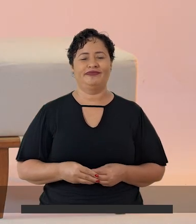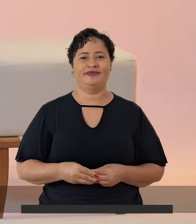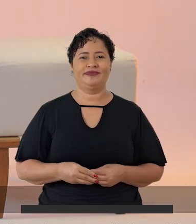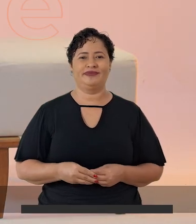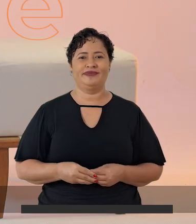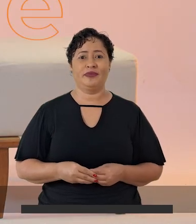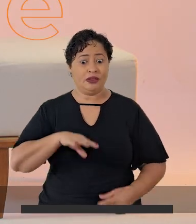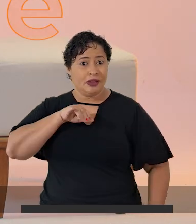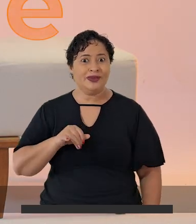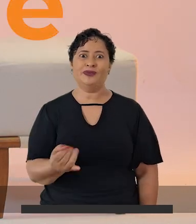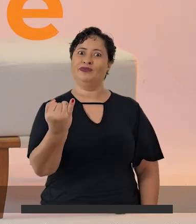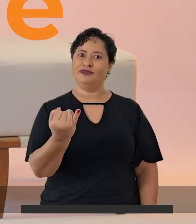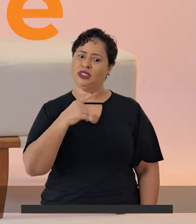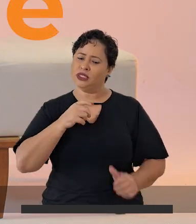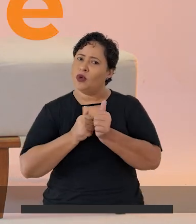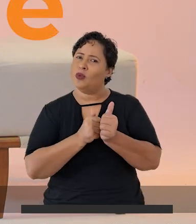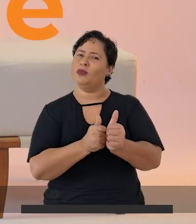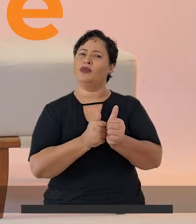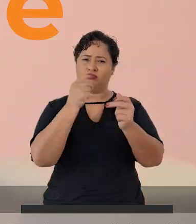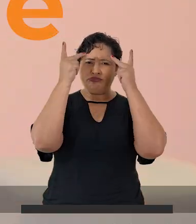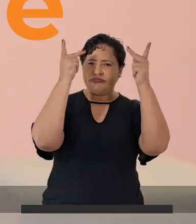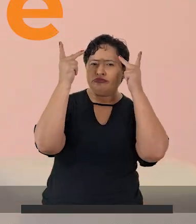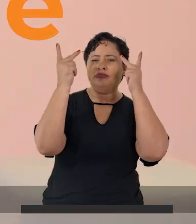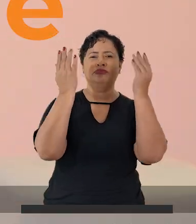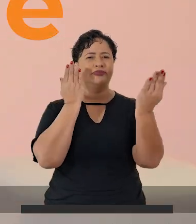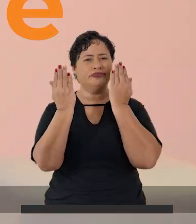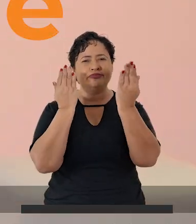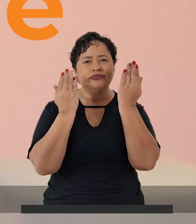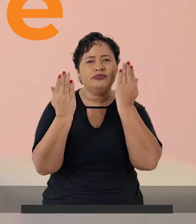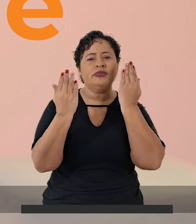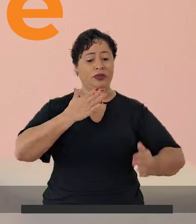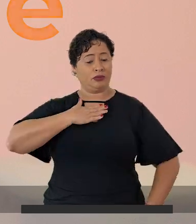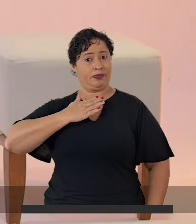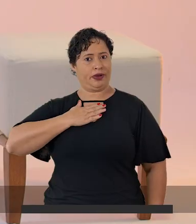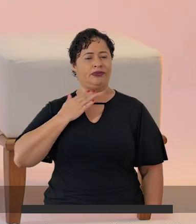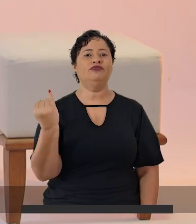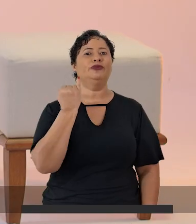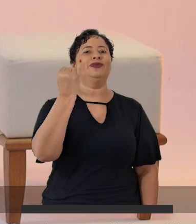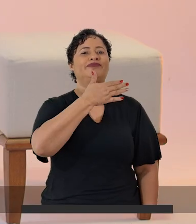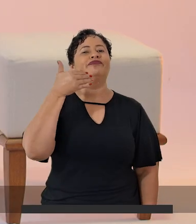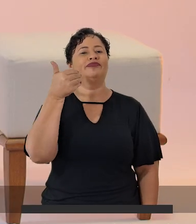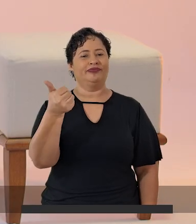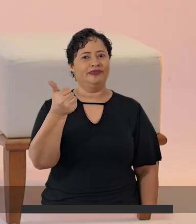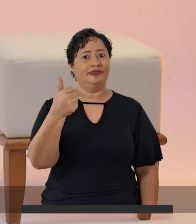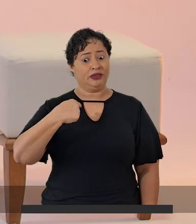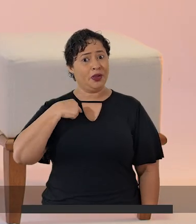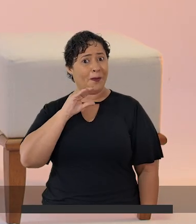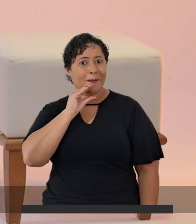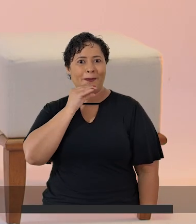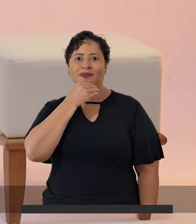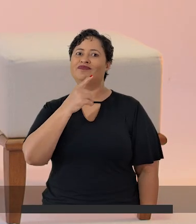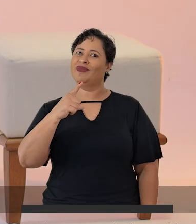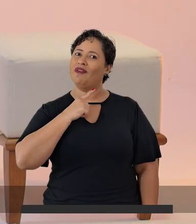Essa oportunidade de ter um acompanhamento psiquiátrico, psicológico, foi de suma importância para a minha melhora. Vejo que eu tenho encontrado um